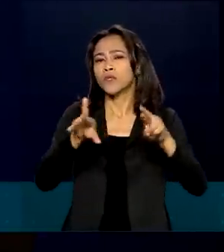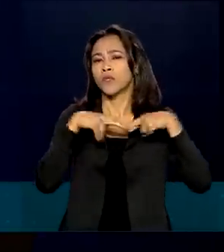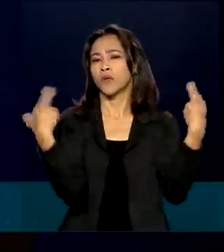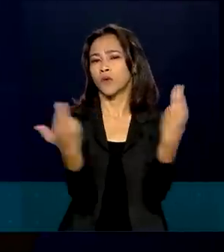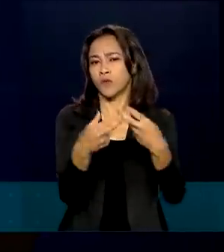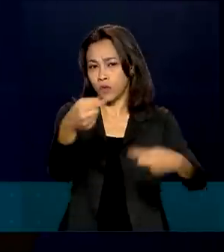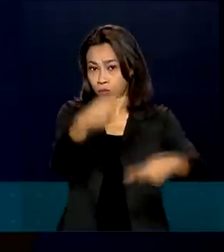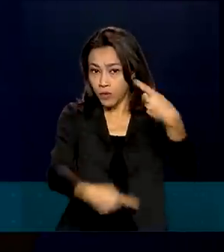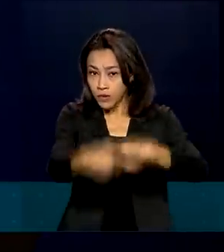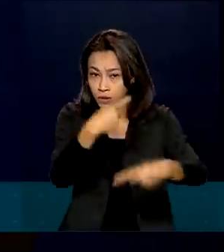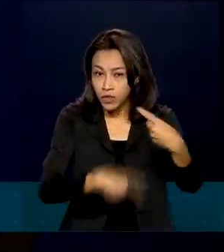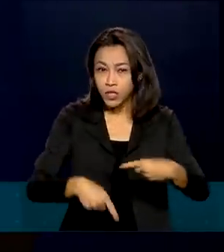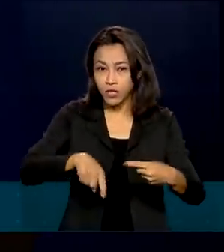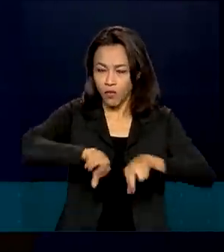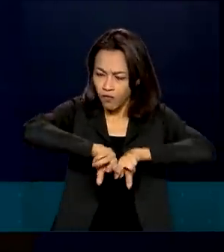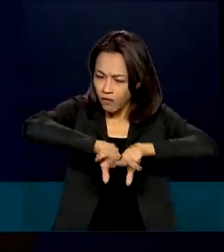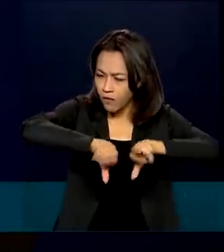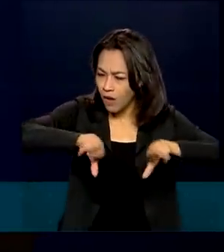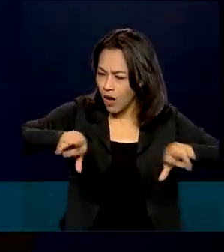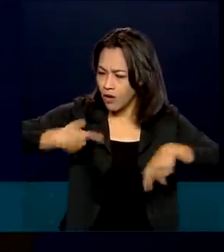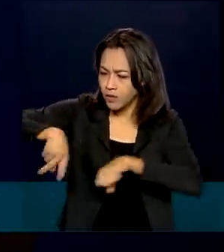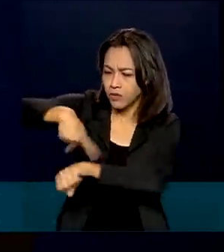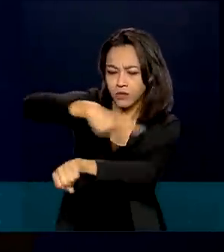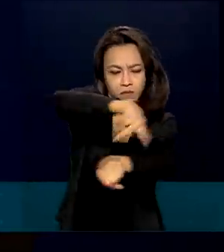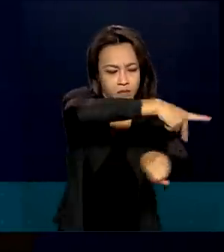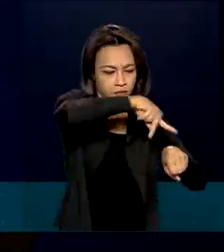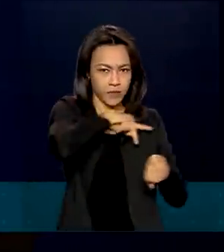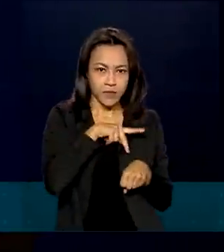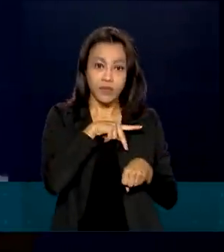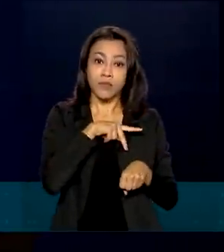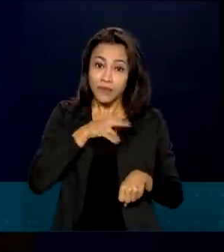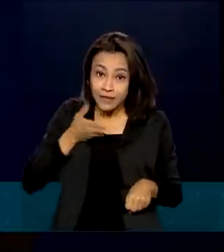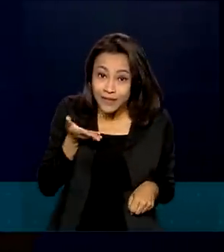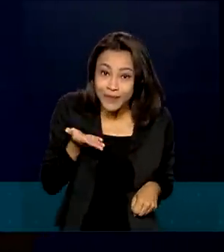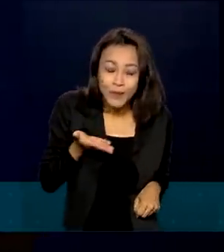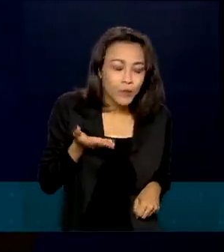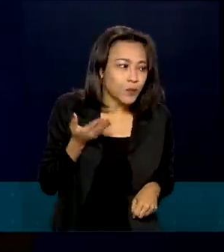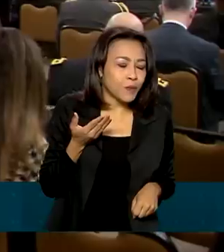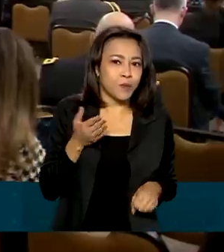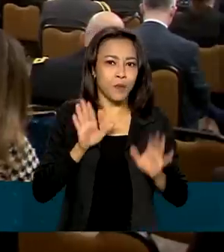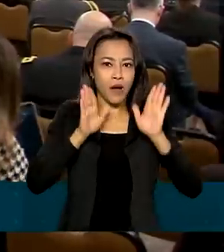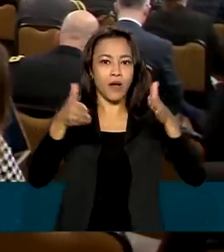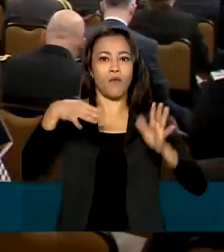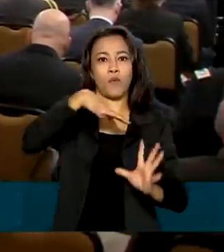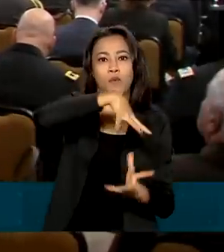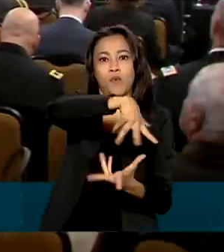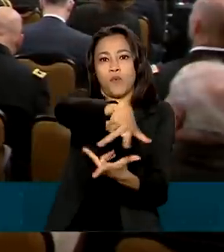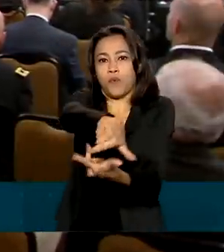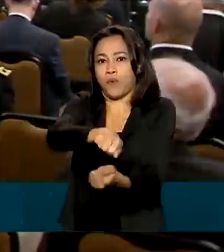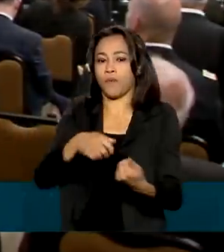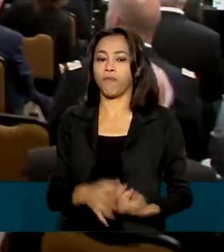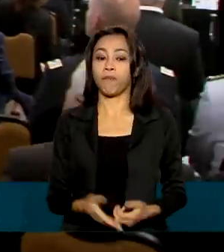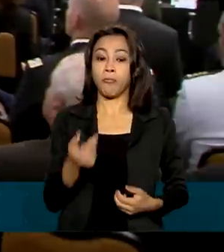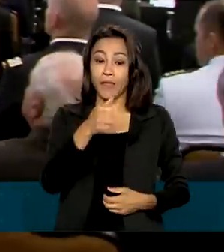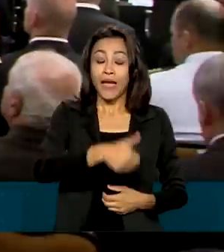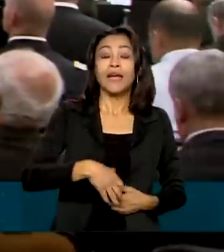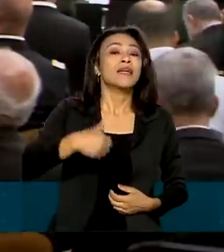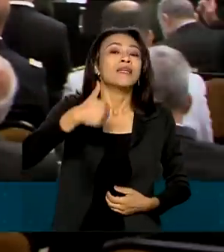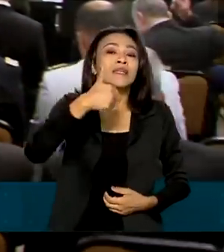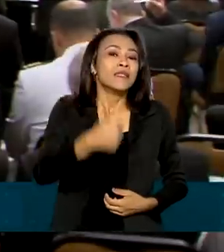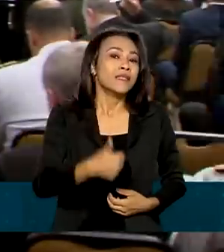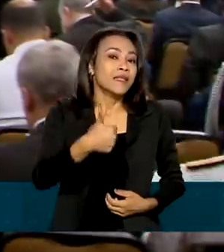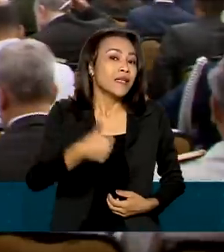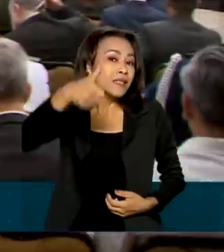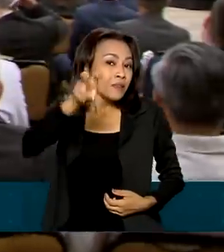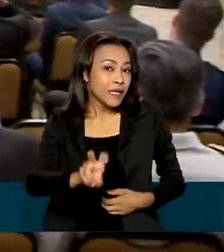multilateral e de caráter internacional. Na 15ª edição da Conferência